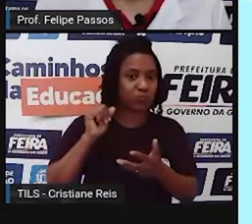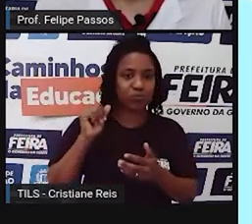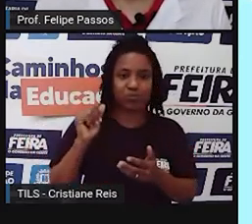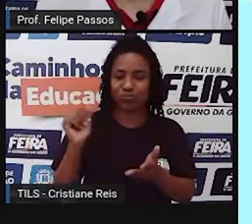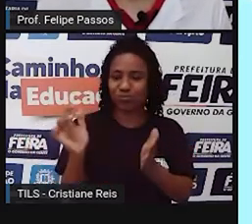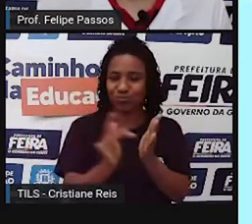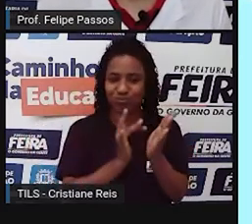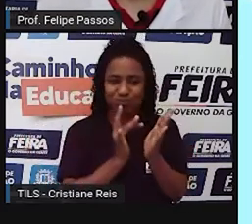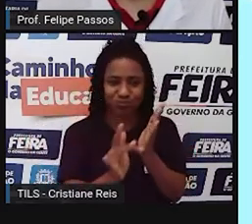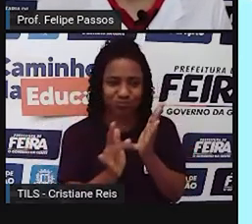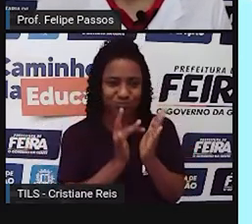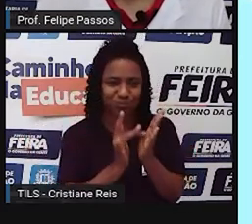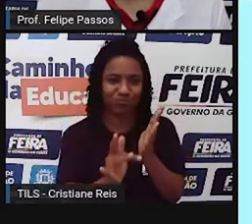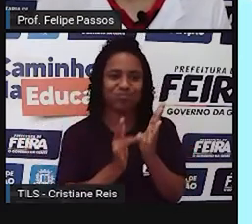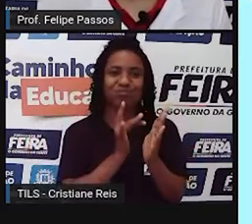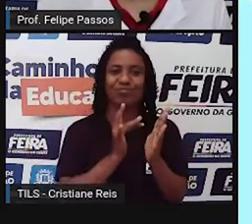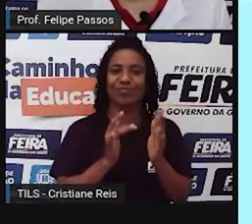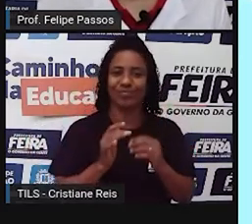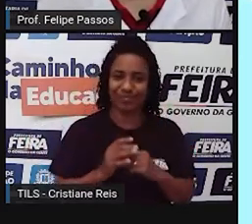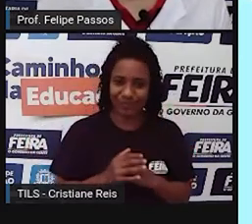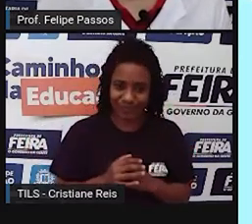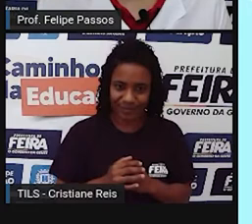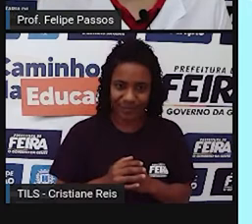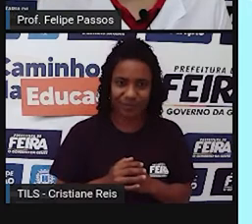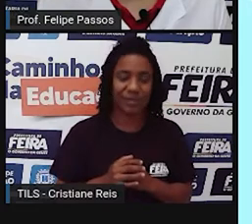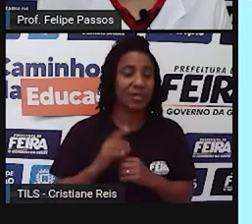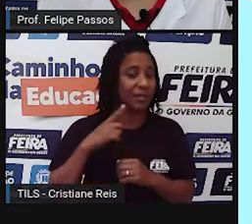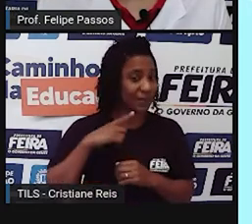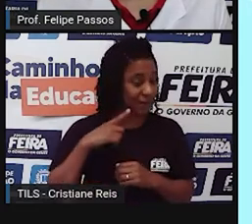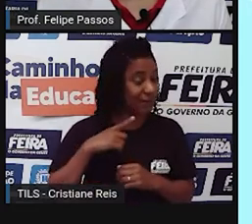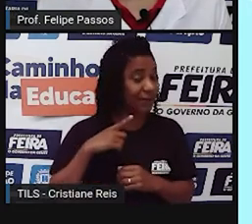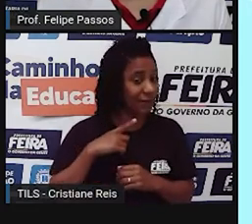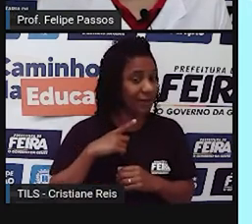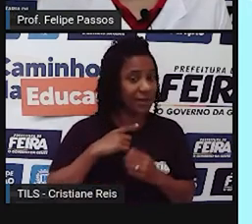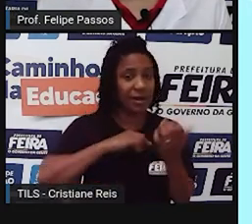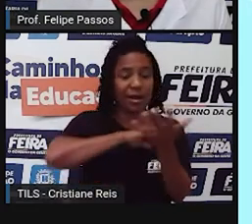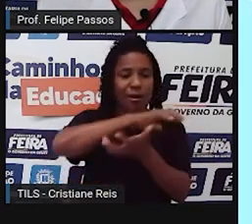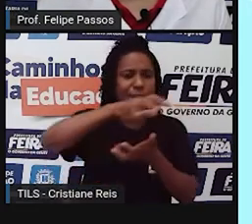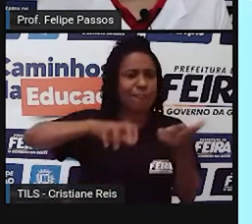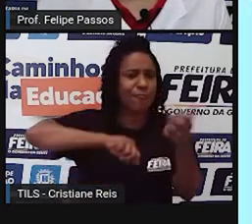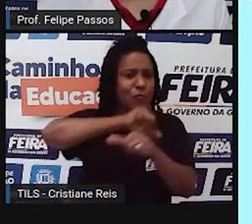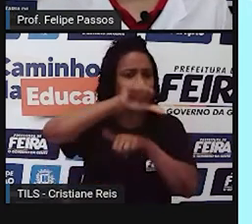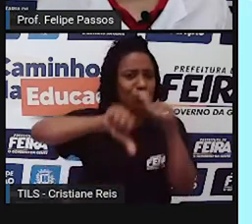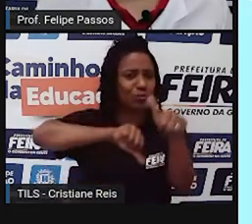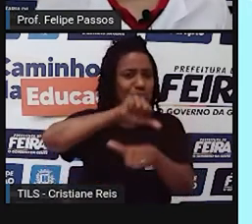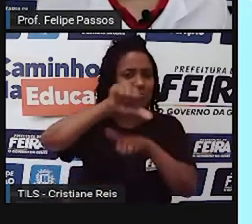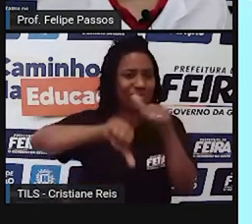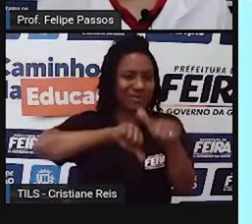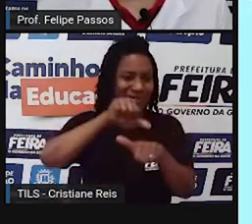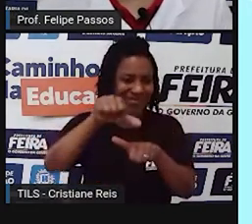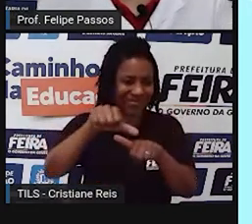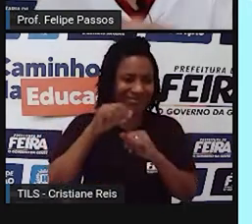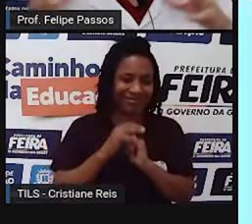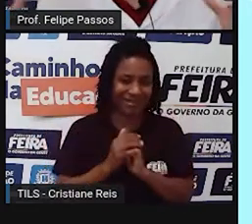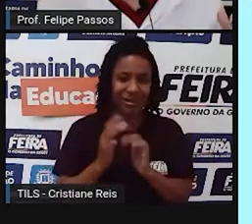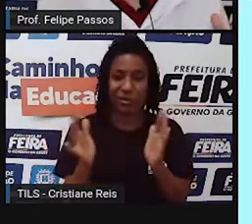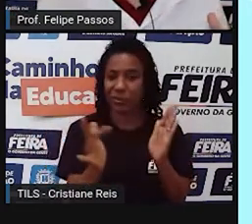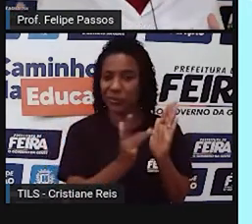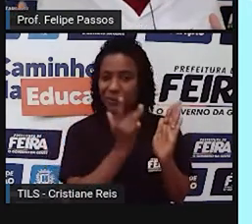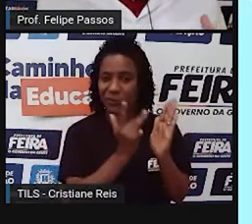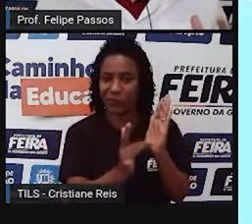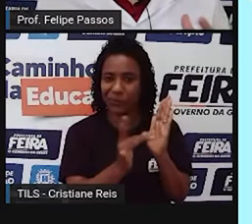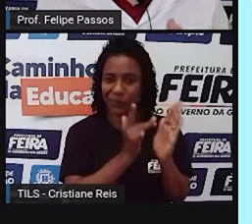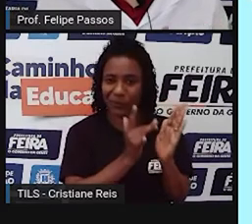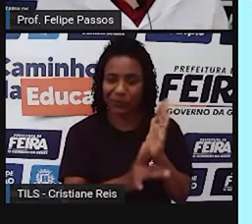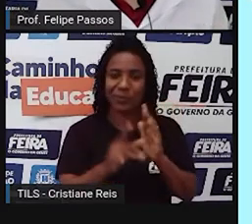Indústria 4.0. Revolução Digital é justamente a mudança absurda que a